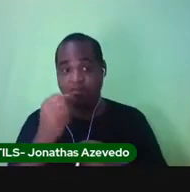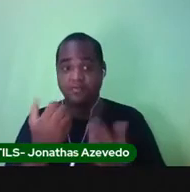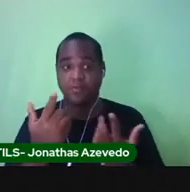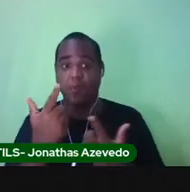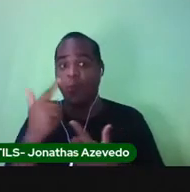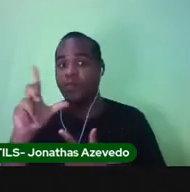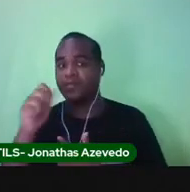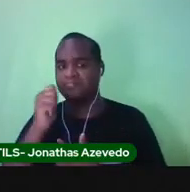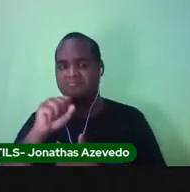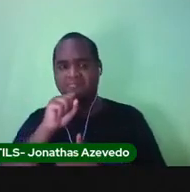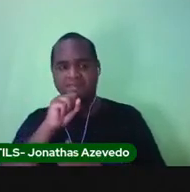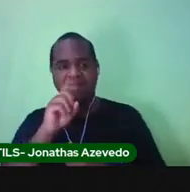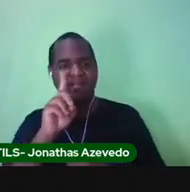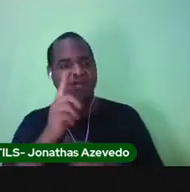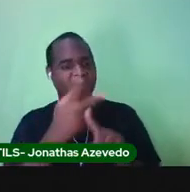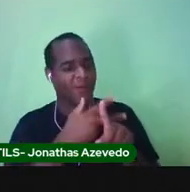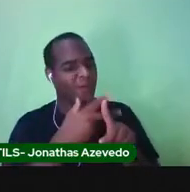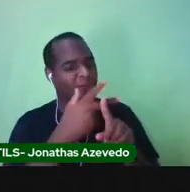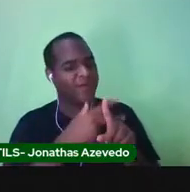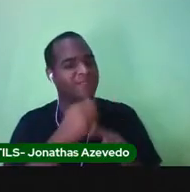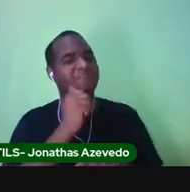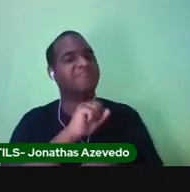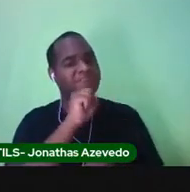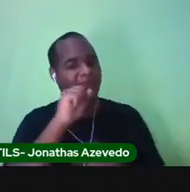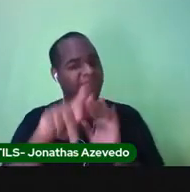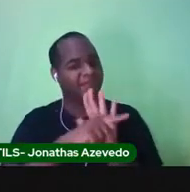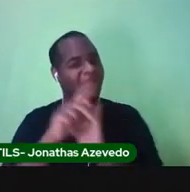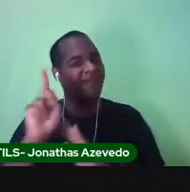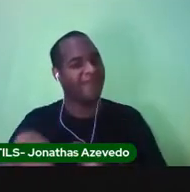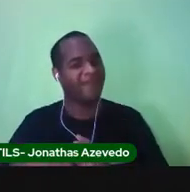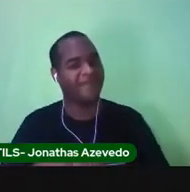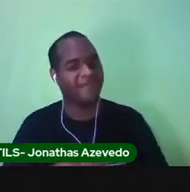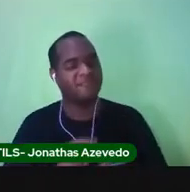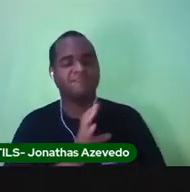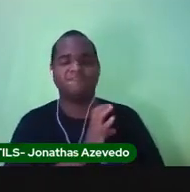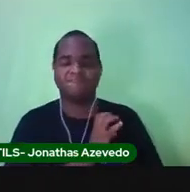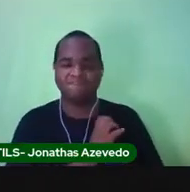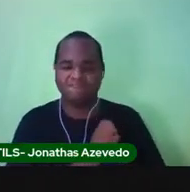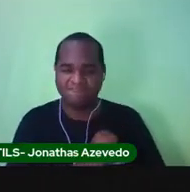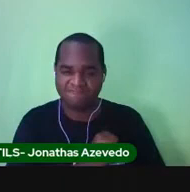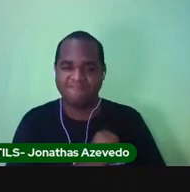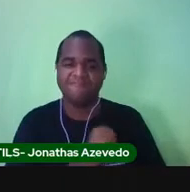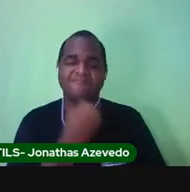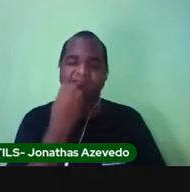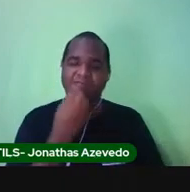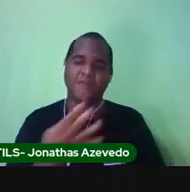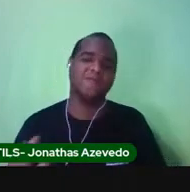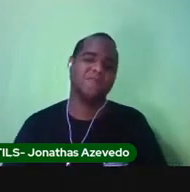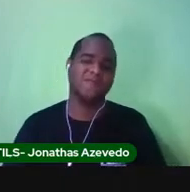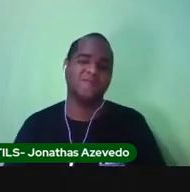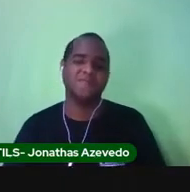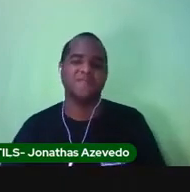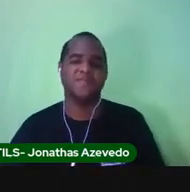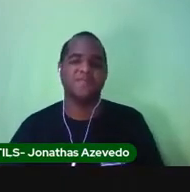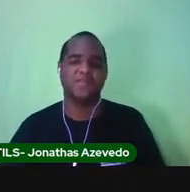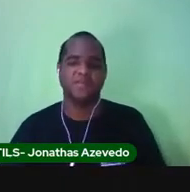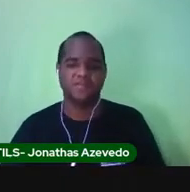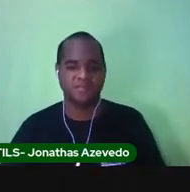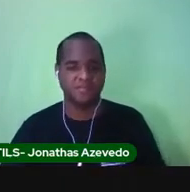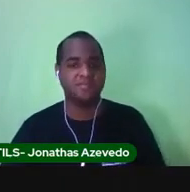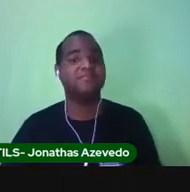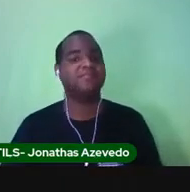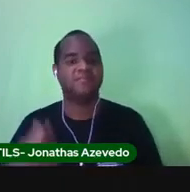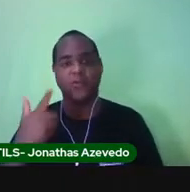procurar pela mamãe que ele tem. Muito amor envolvido nesse bilhete. O